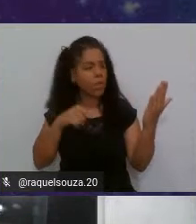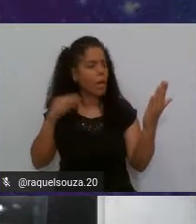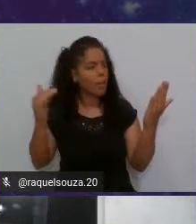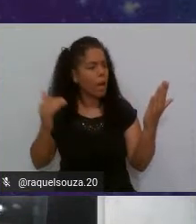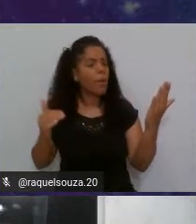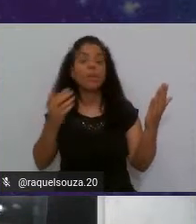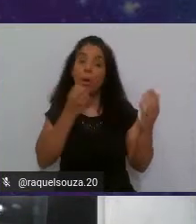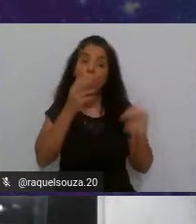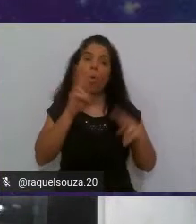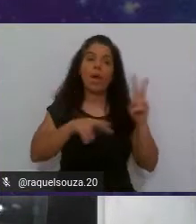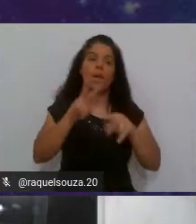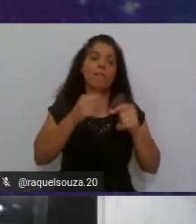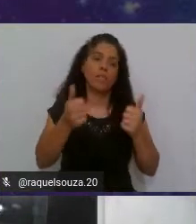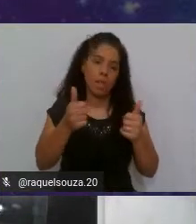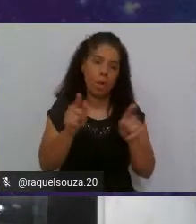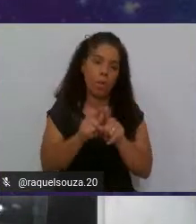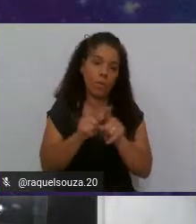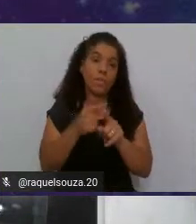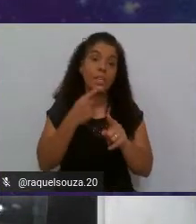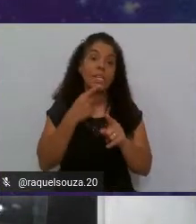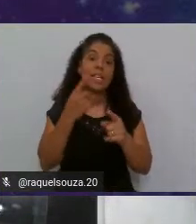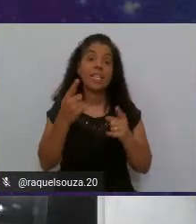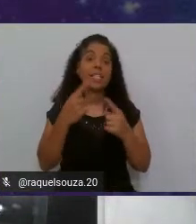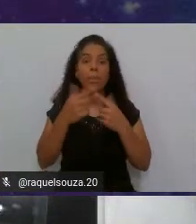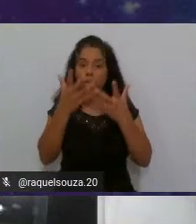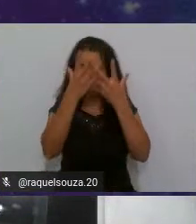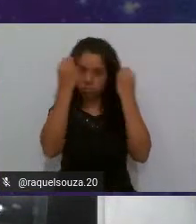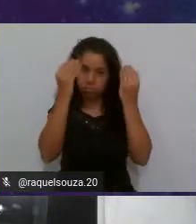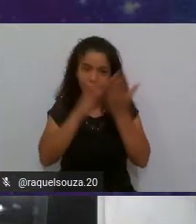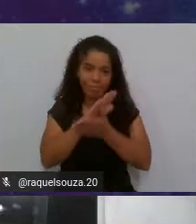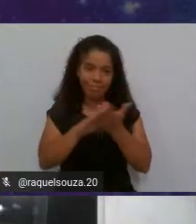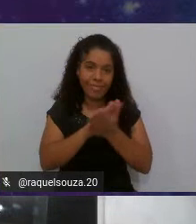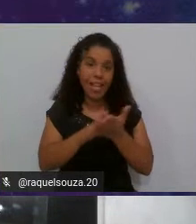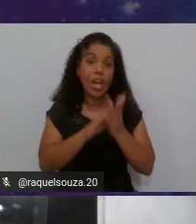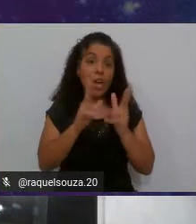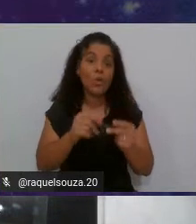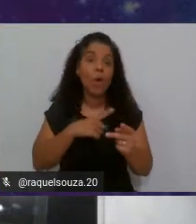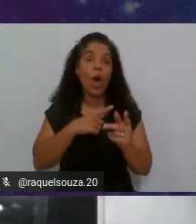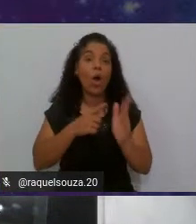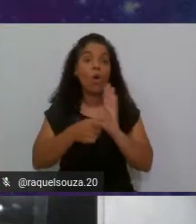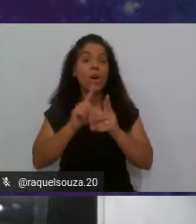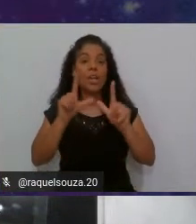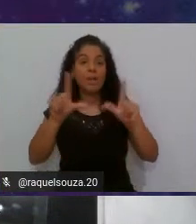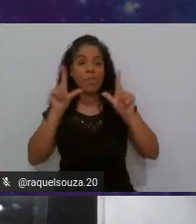boa revisão e não negligencia, igual os personagens fizeram no início.